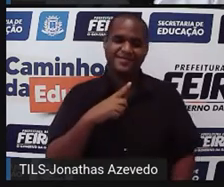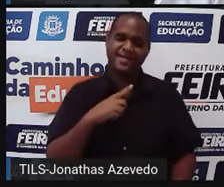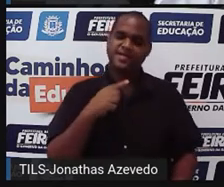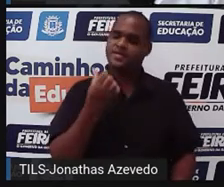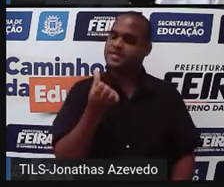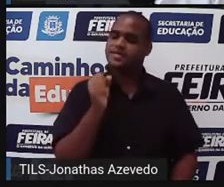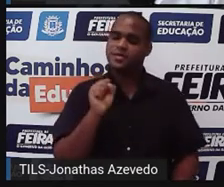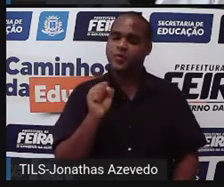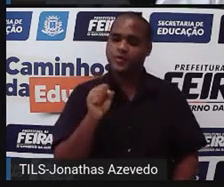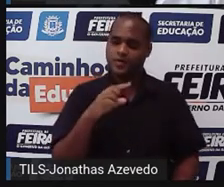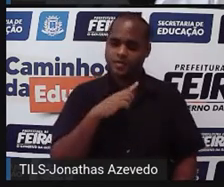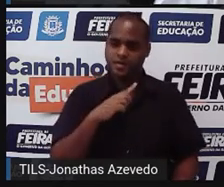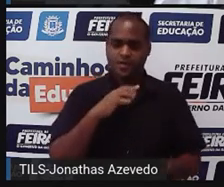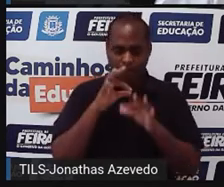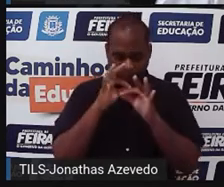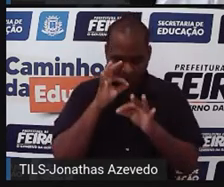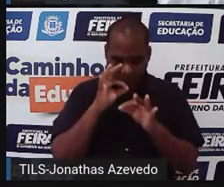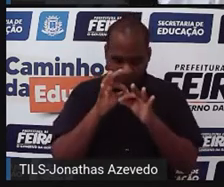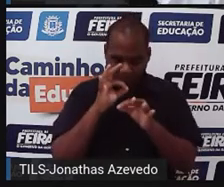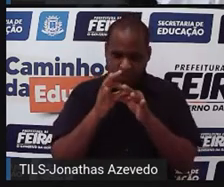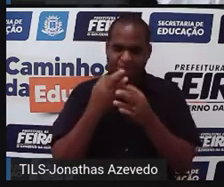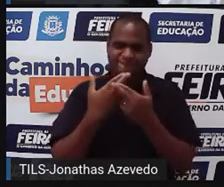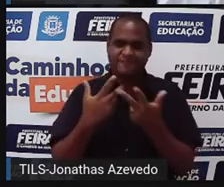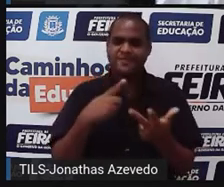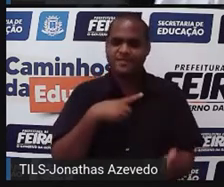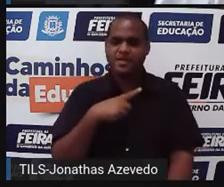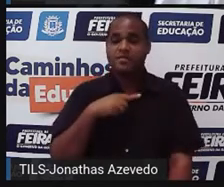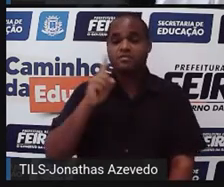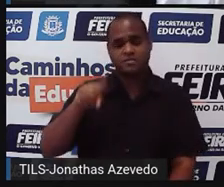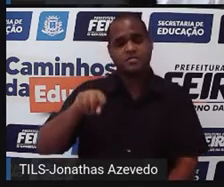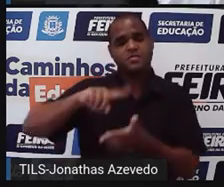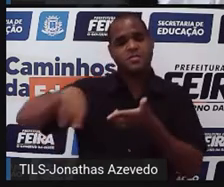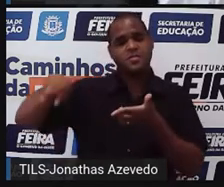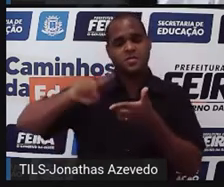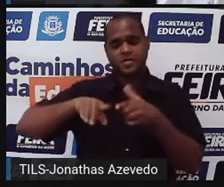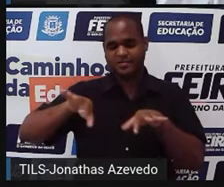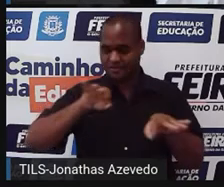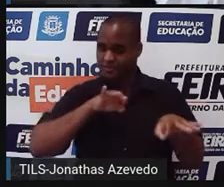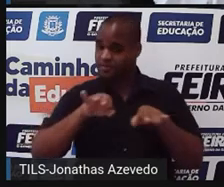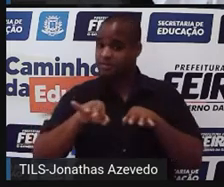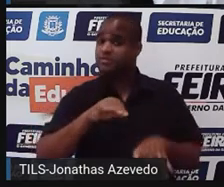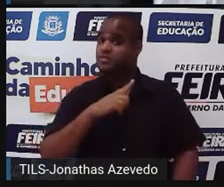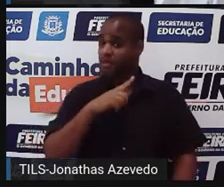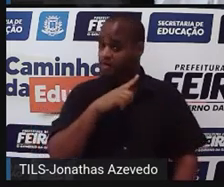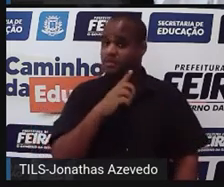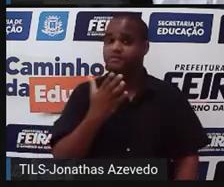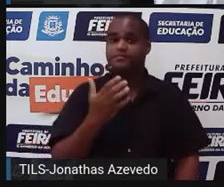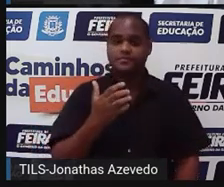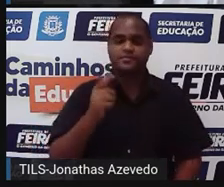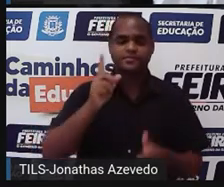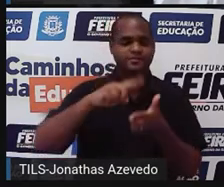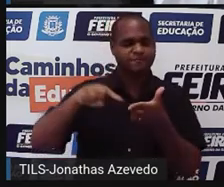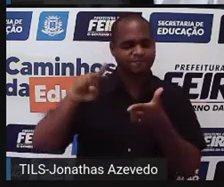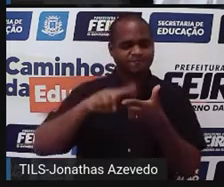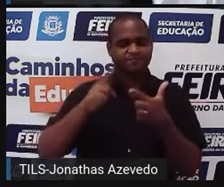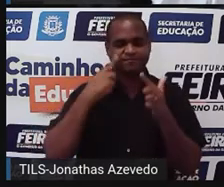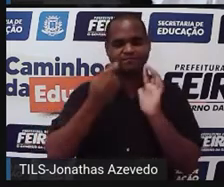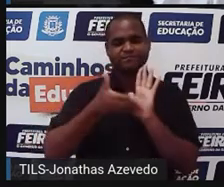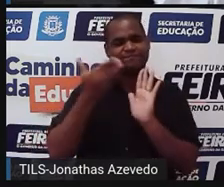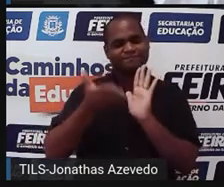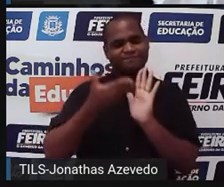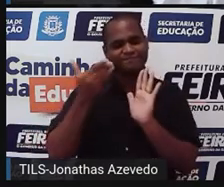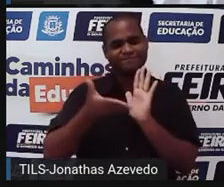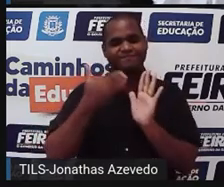sessenta e oito canudos. Olha só. Temos um problema para resolver. Tá bom? Esse problema está no livro de